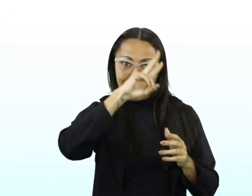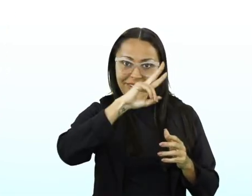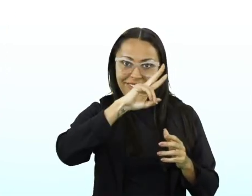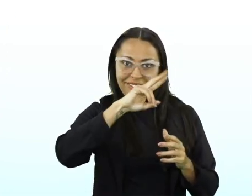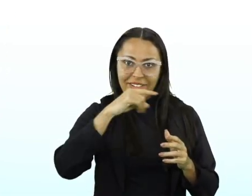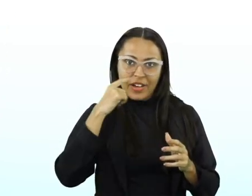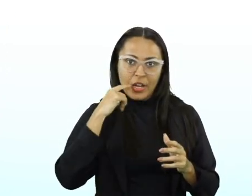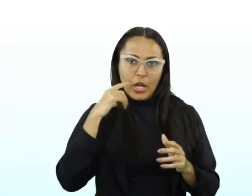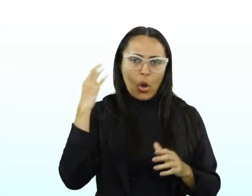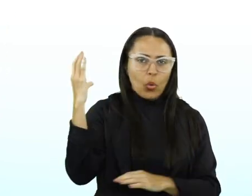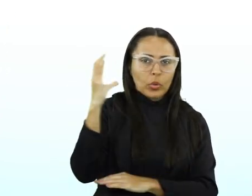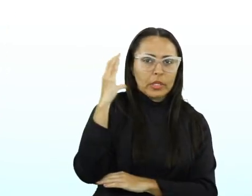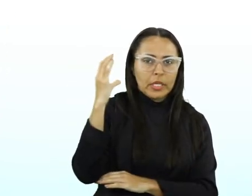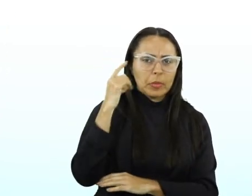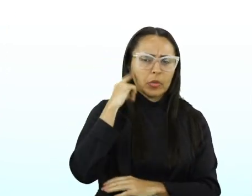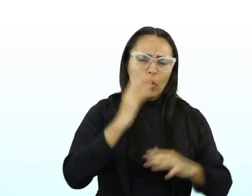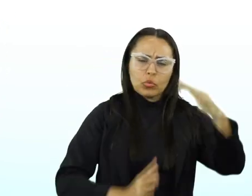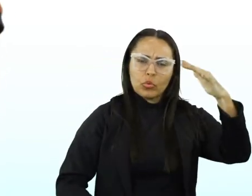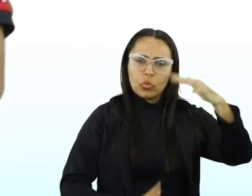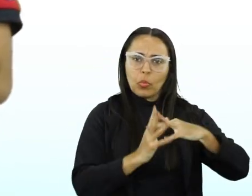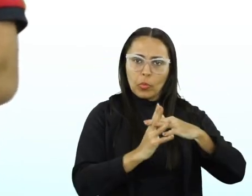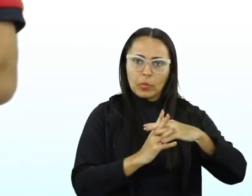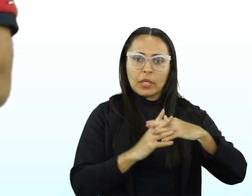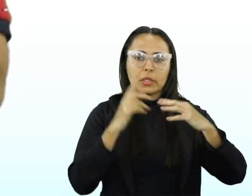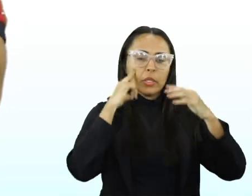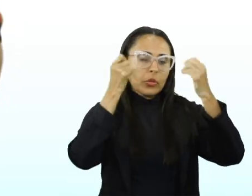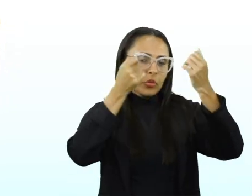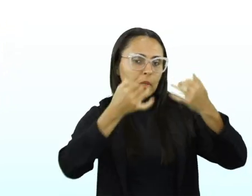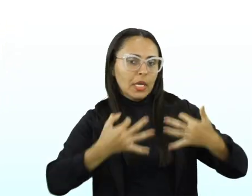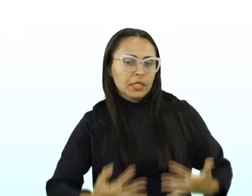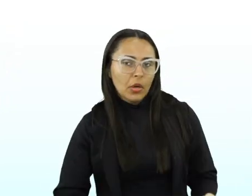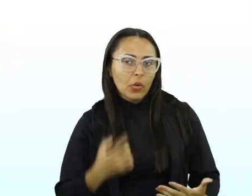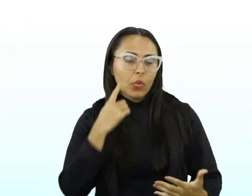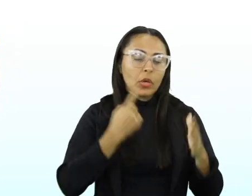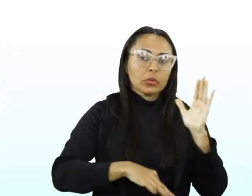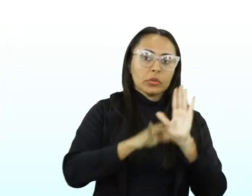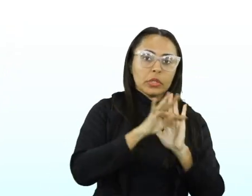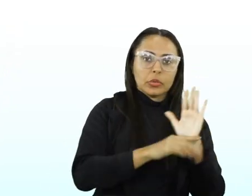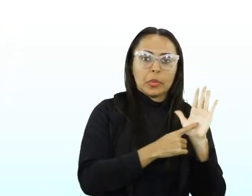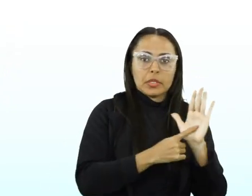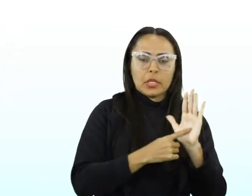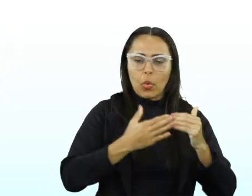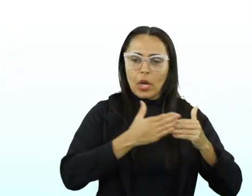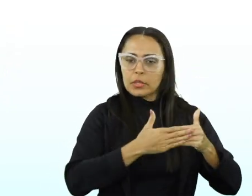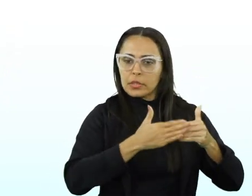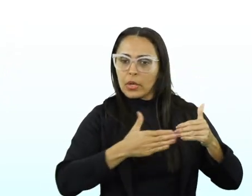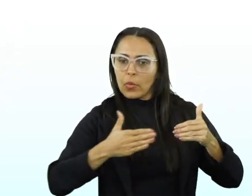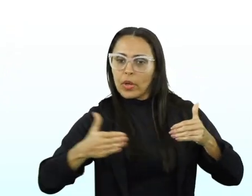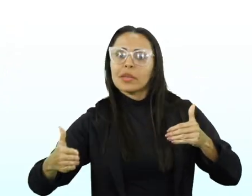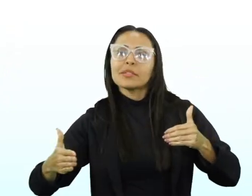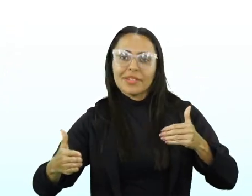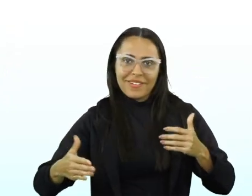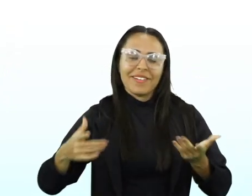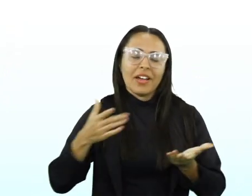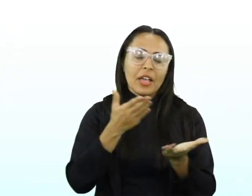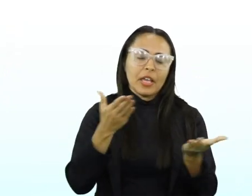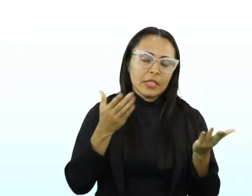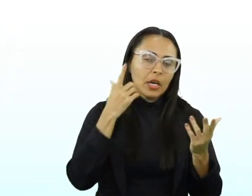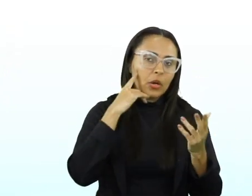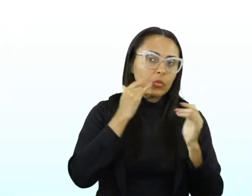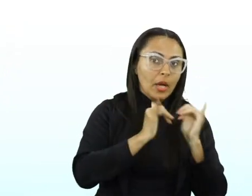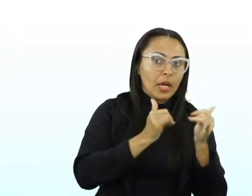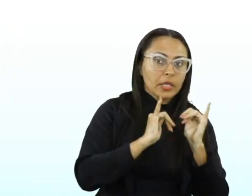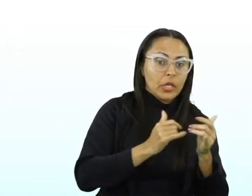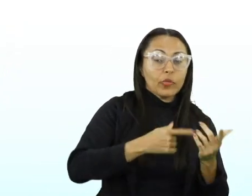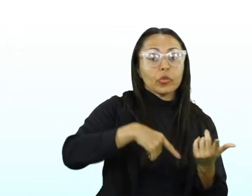o clímax, que é o ponto máximo da narrativa, e o desfecho. Então, quando um texto apresenta uma sequência narrativa, o texto narrativo, do